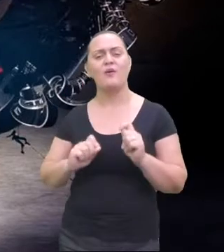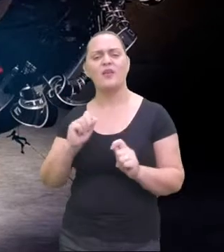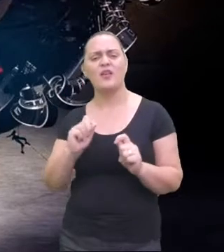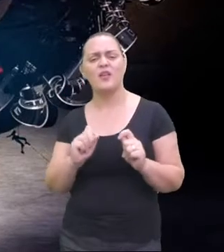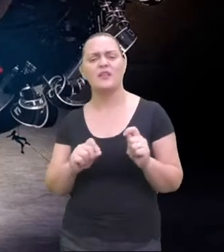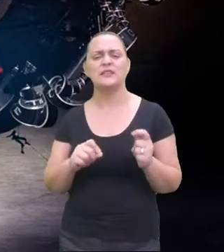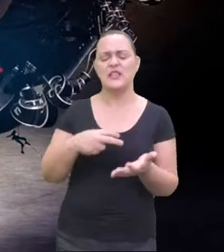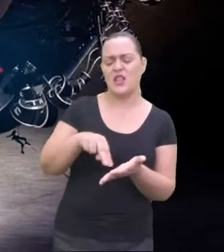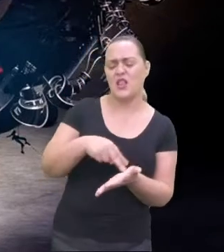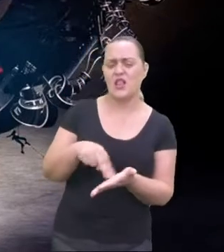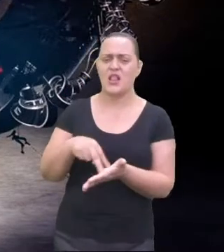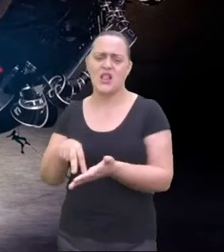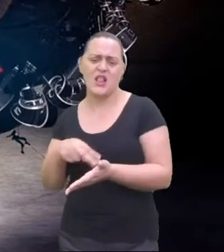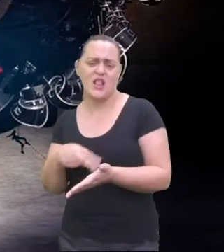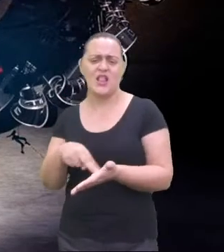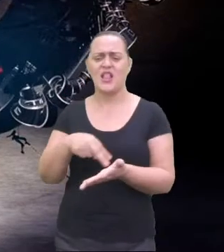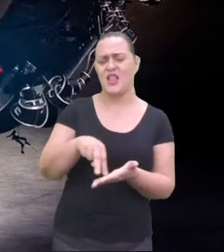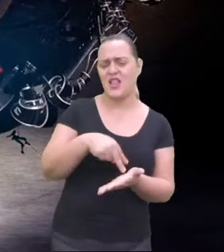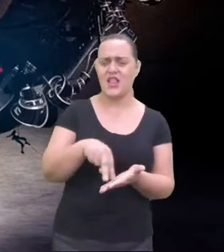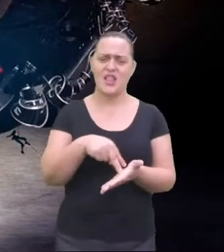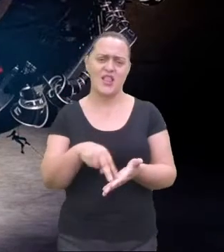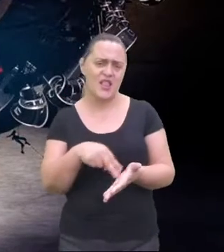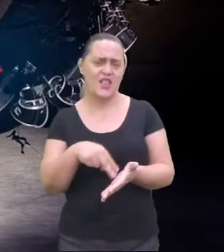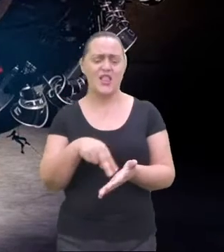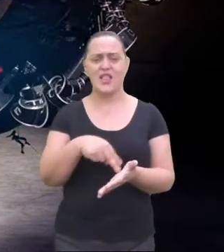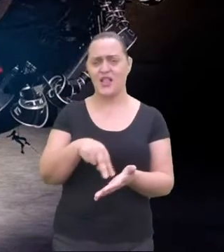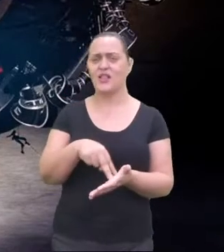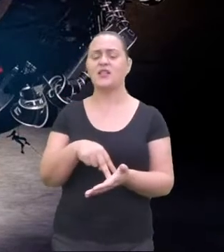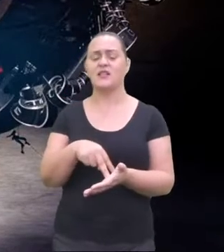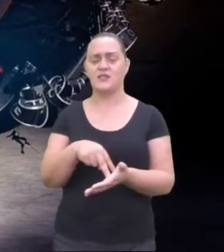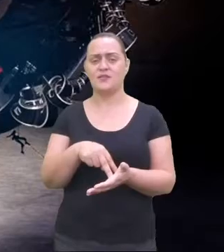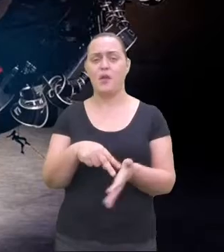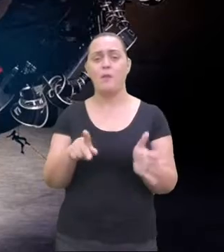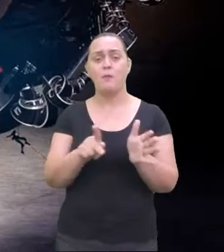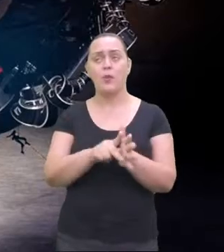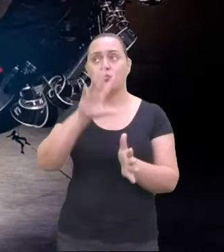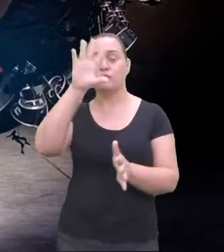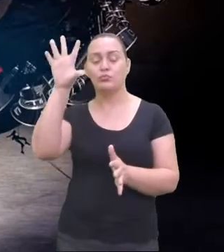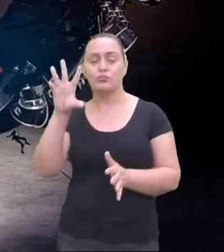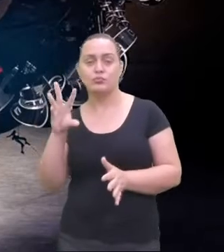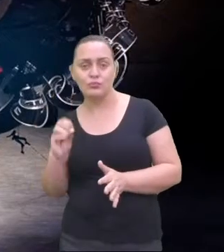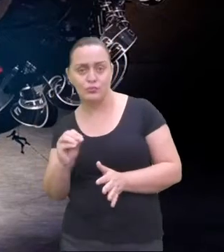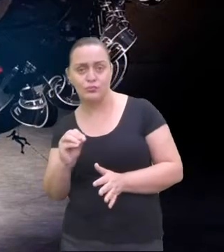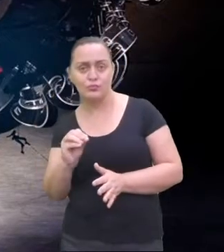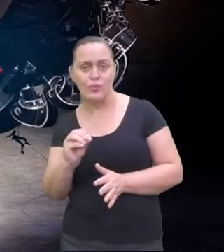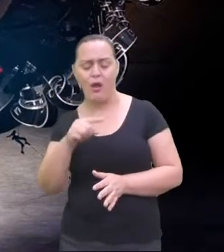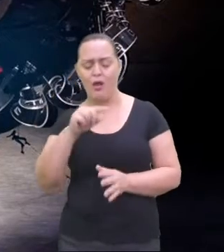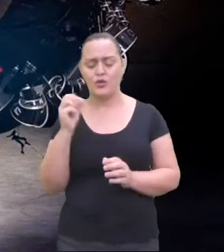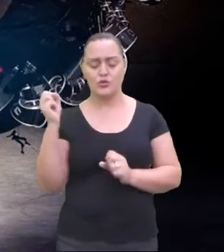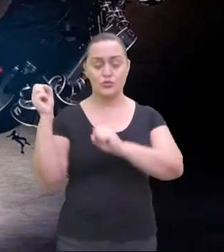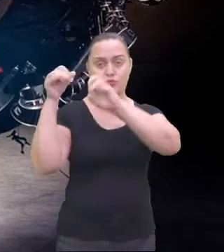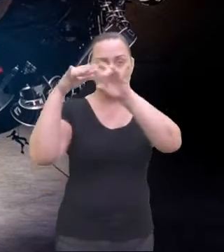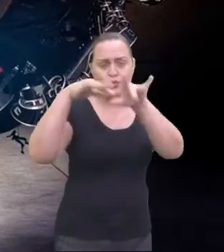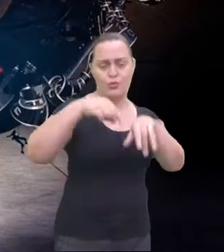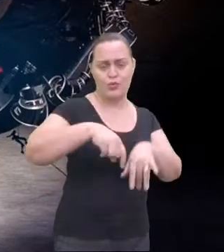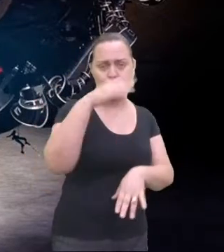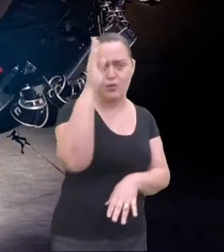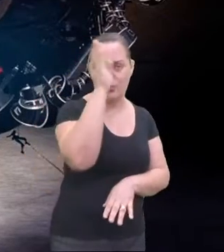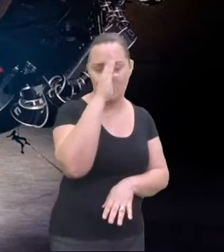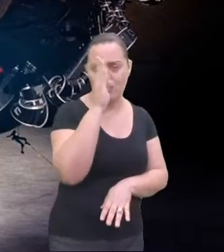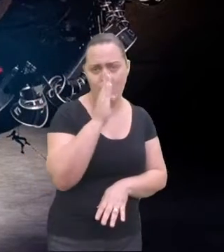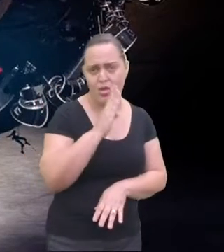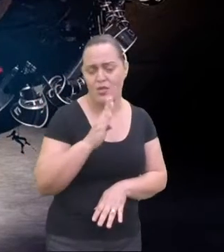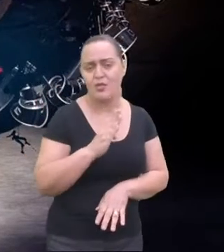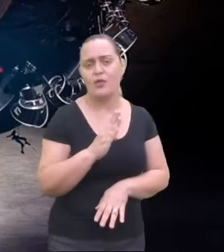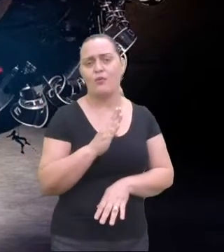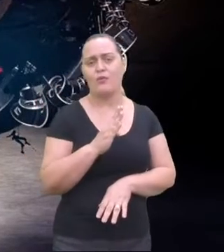bem dançante, sendo o primeiro ritmo africano aceito pelos brancos. Então, olha para você ver o lundum, foi